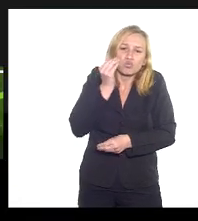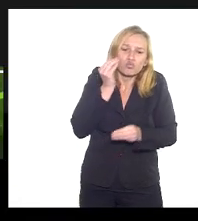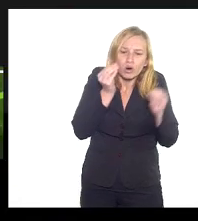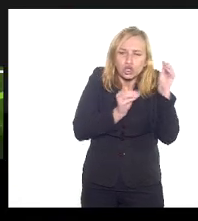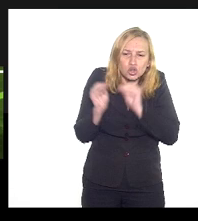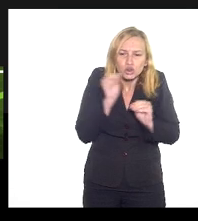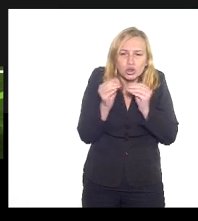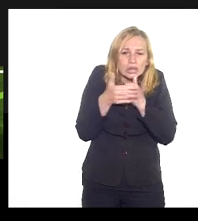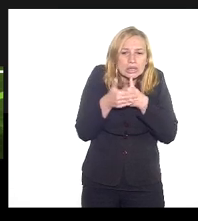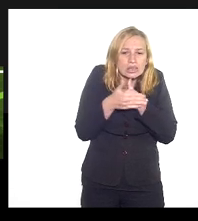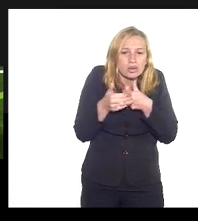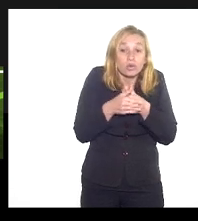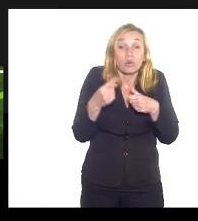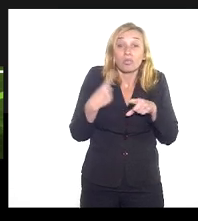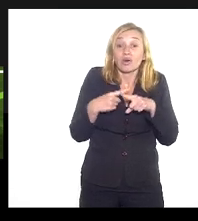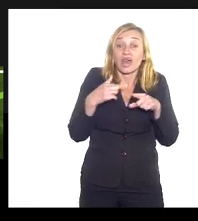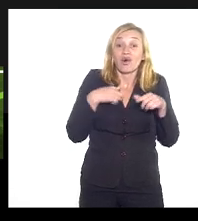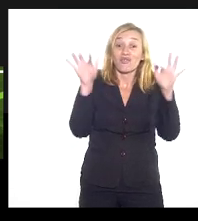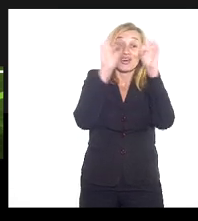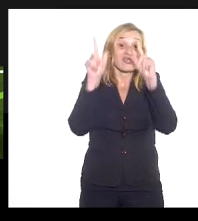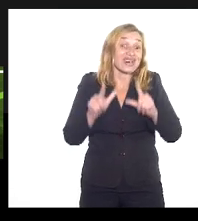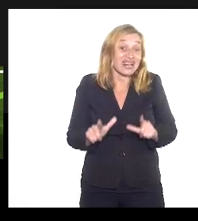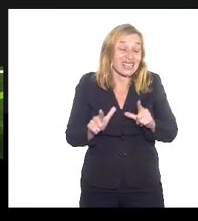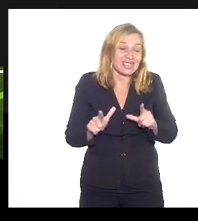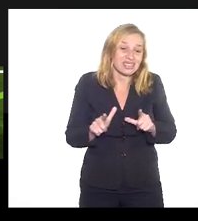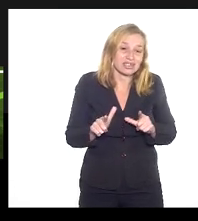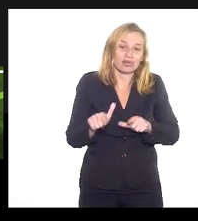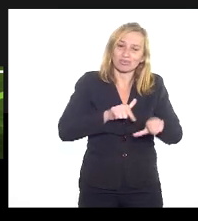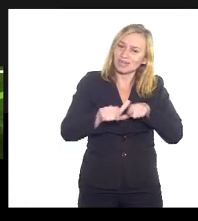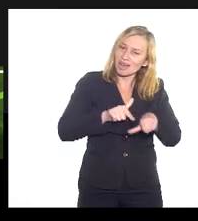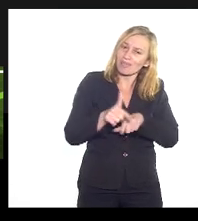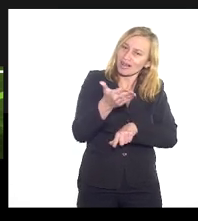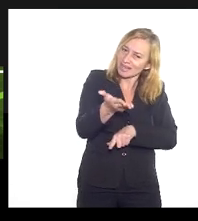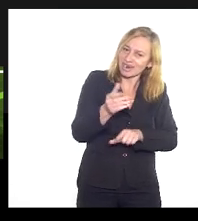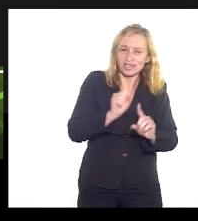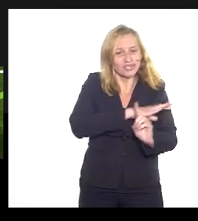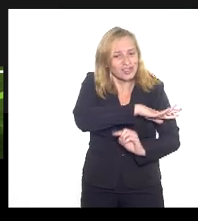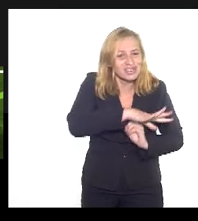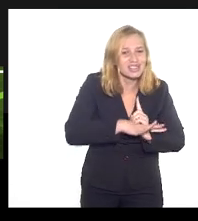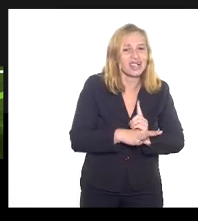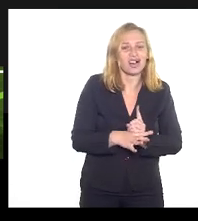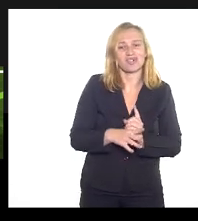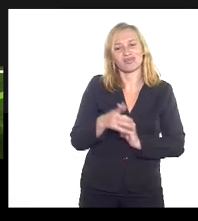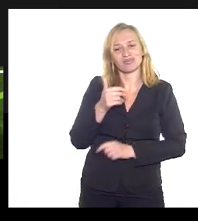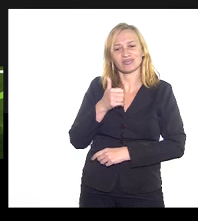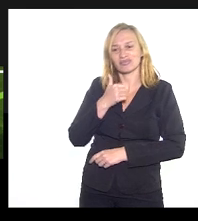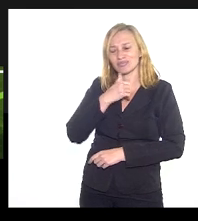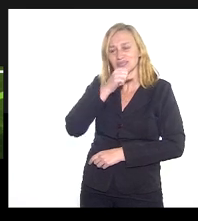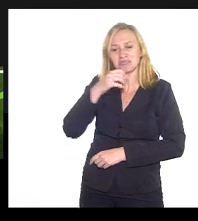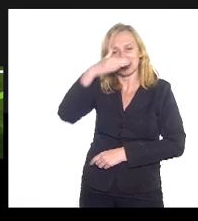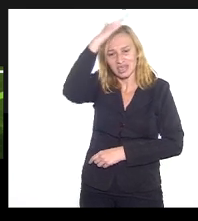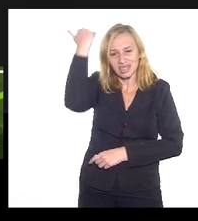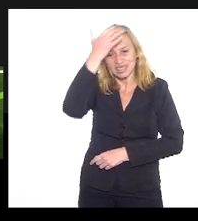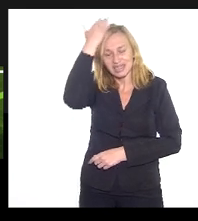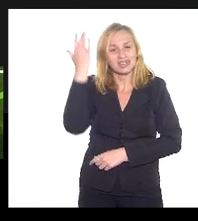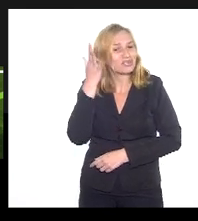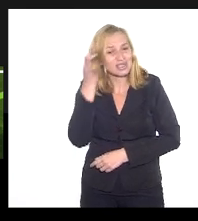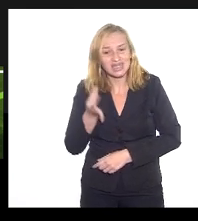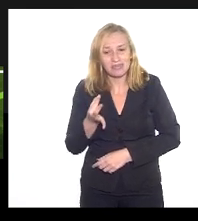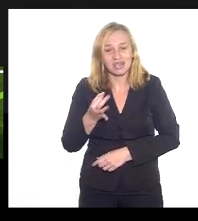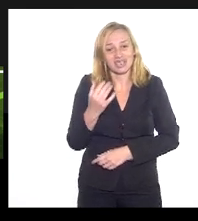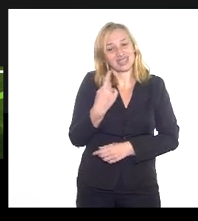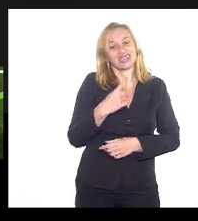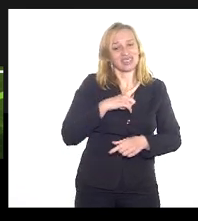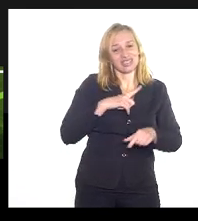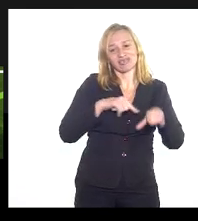nela, porque eu fiquei muito feliz com o trabalho dela social, o mãe Torodi. Eu não sabia que a senhora tinha um trabalho